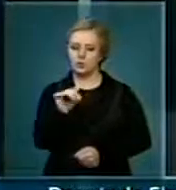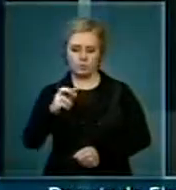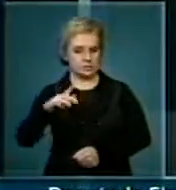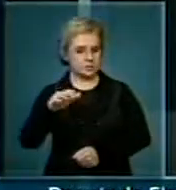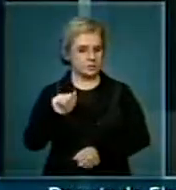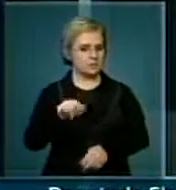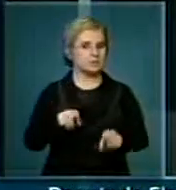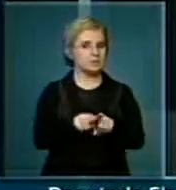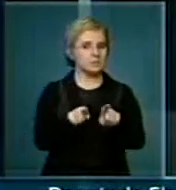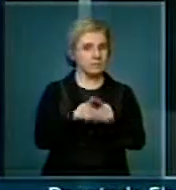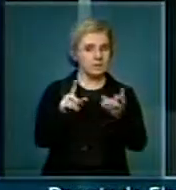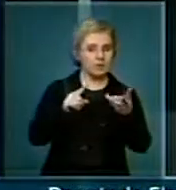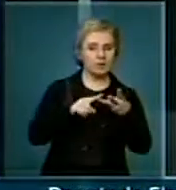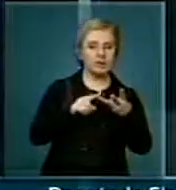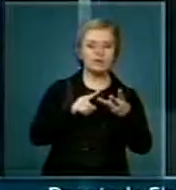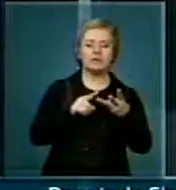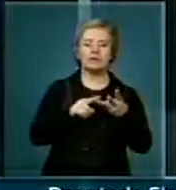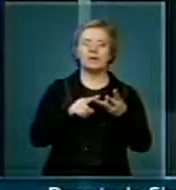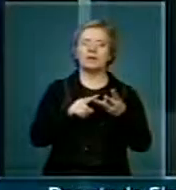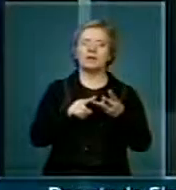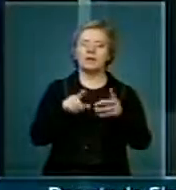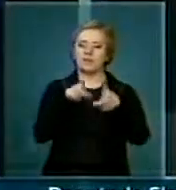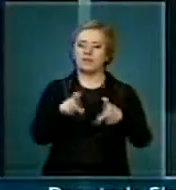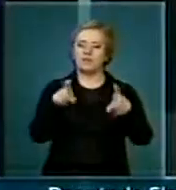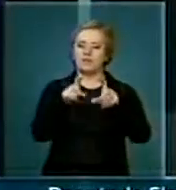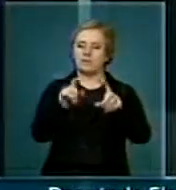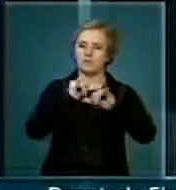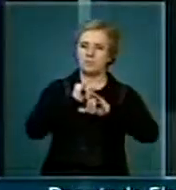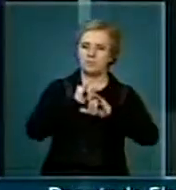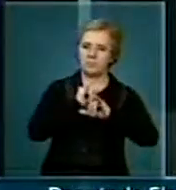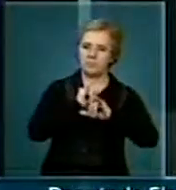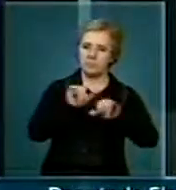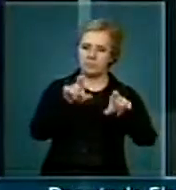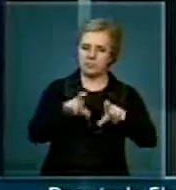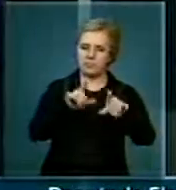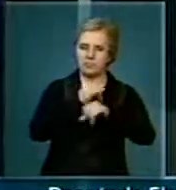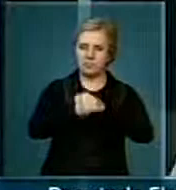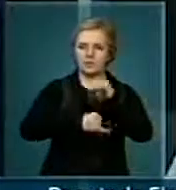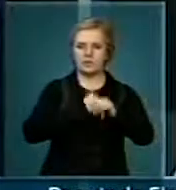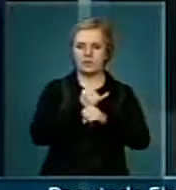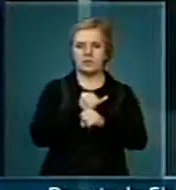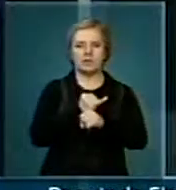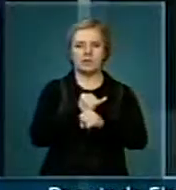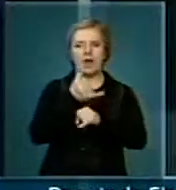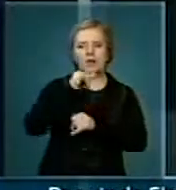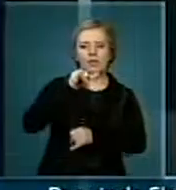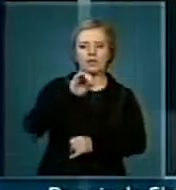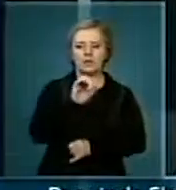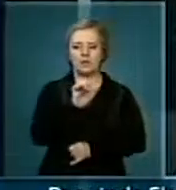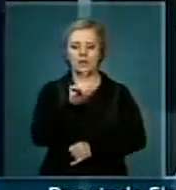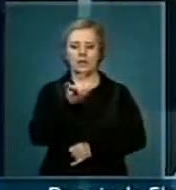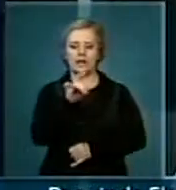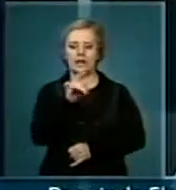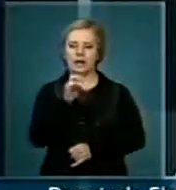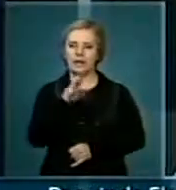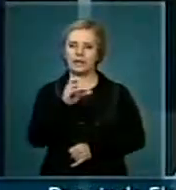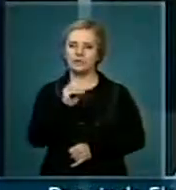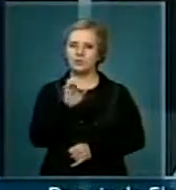e, hoje, na nanotecnologia, no setor da informação da tecnologia. Áreas